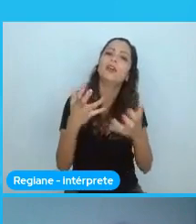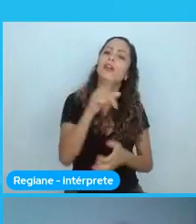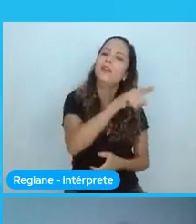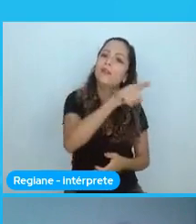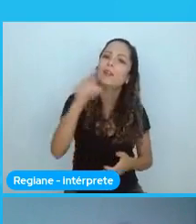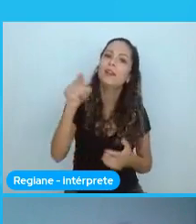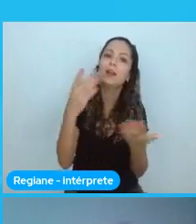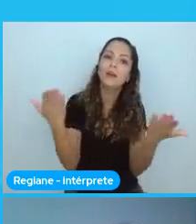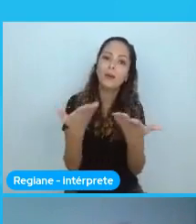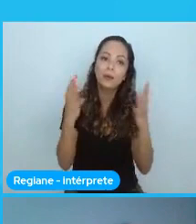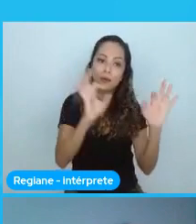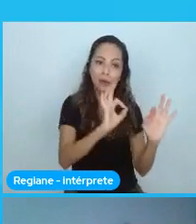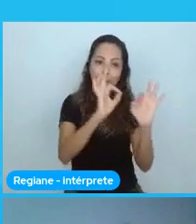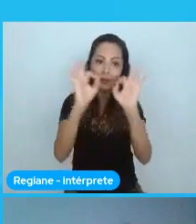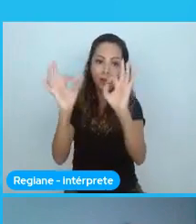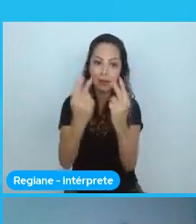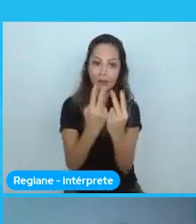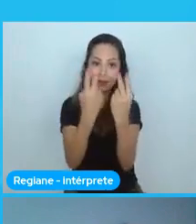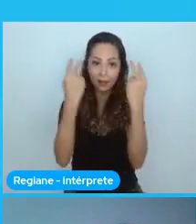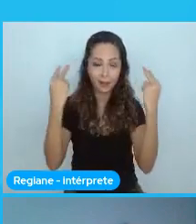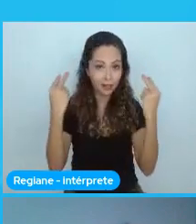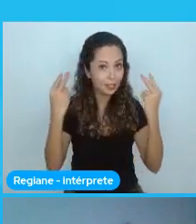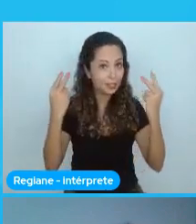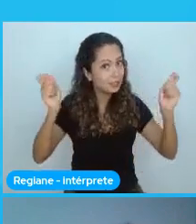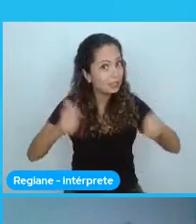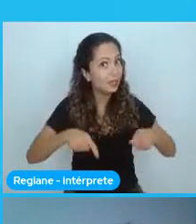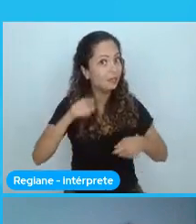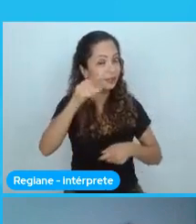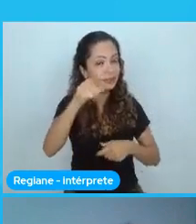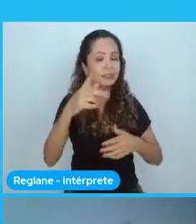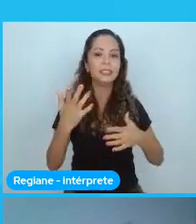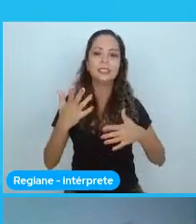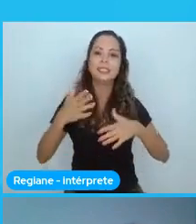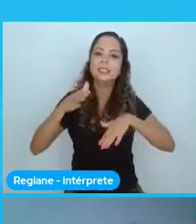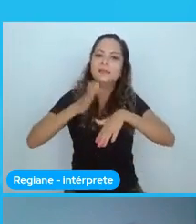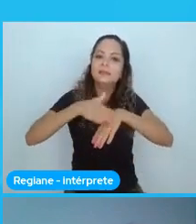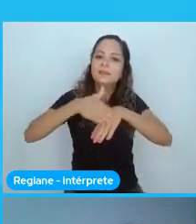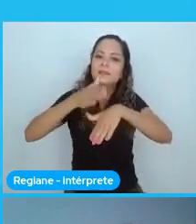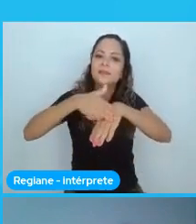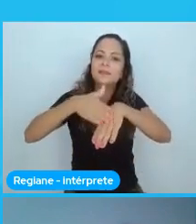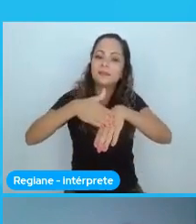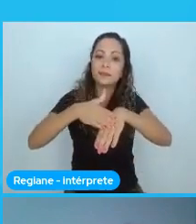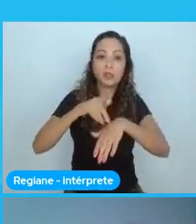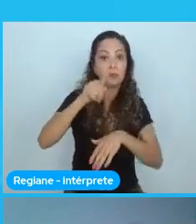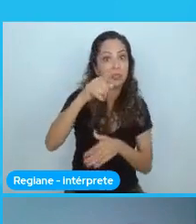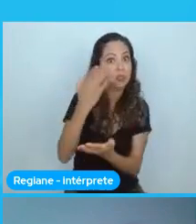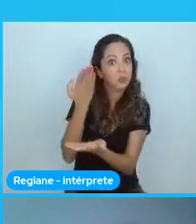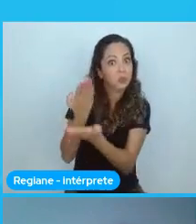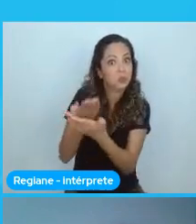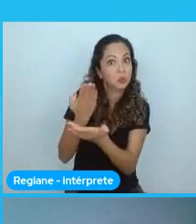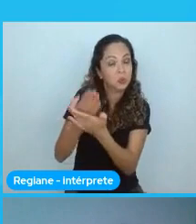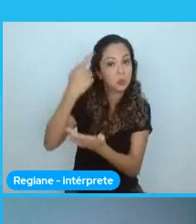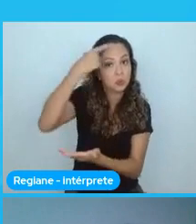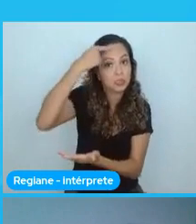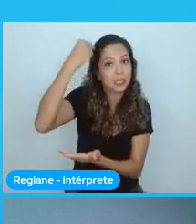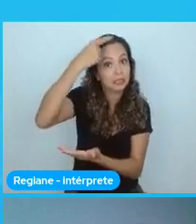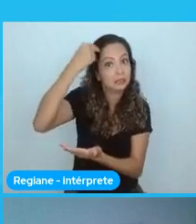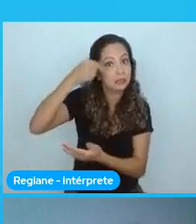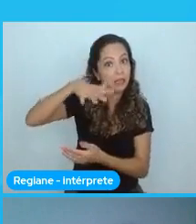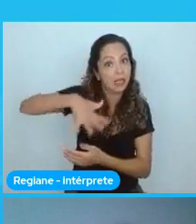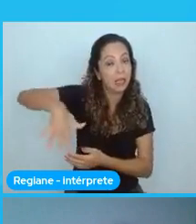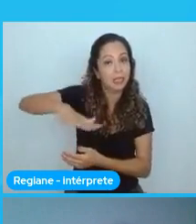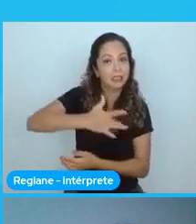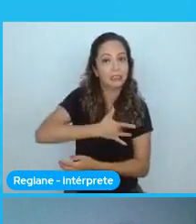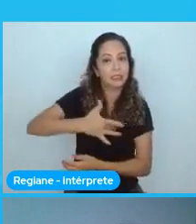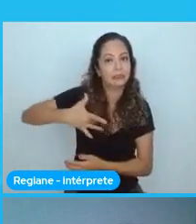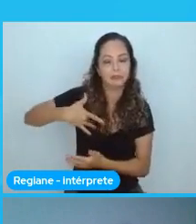palestra a tentar fazer esse mãos à obra, se você está na graduação em saúde, principalmente, seja qual for sua